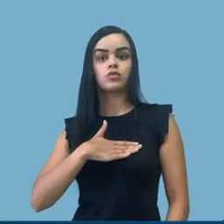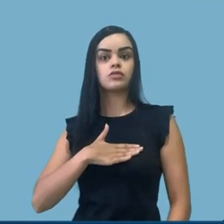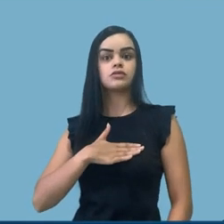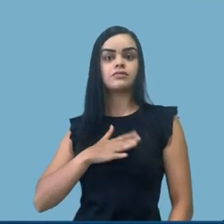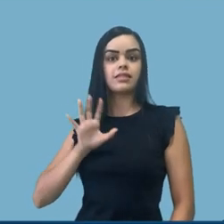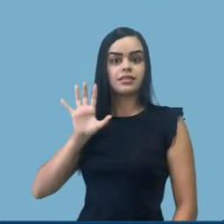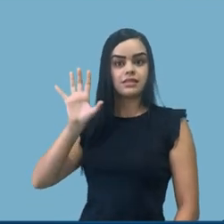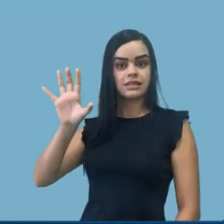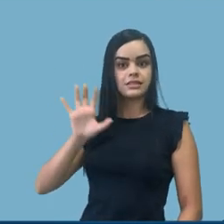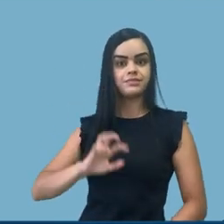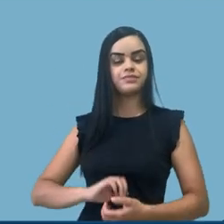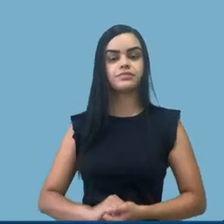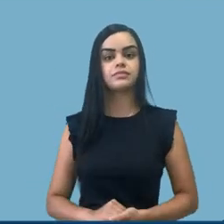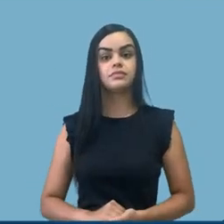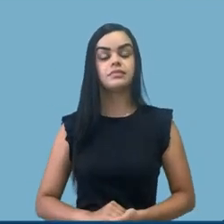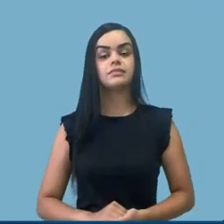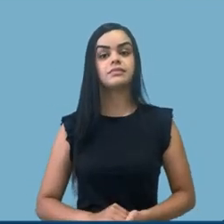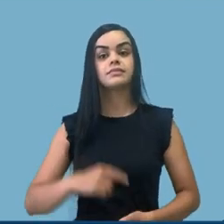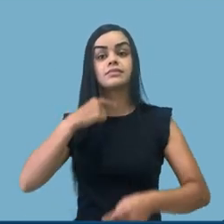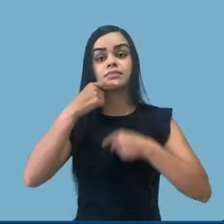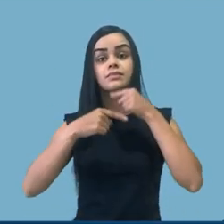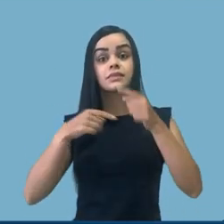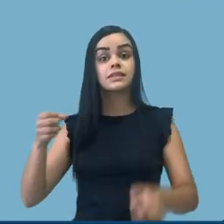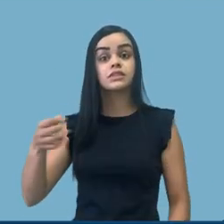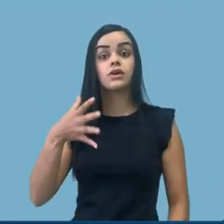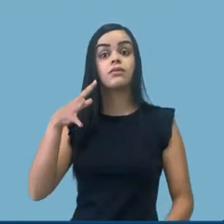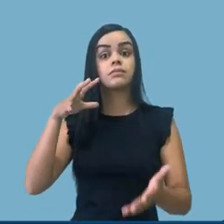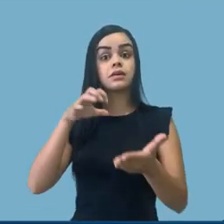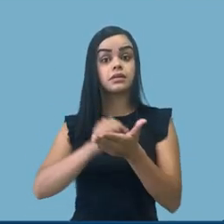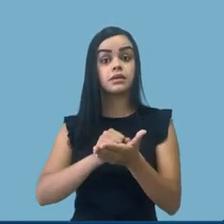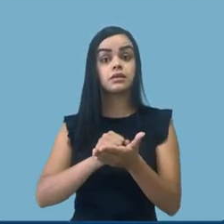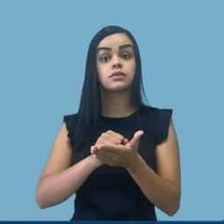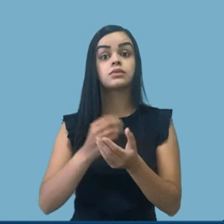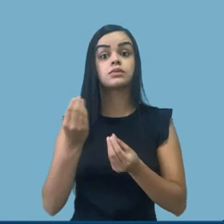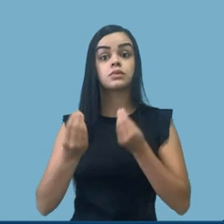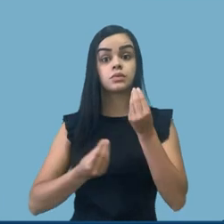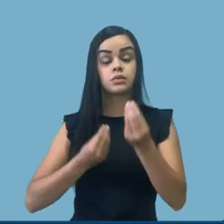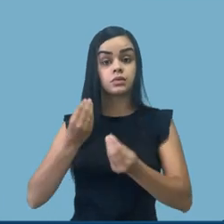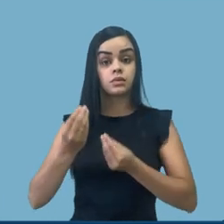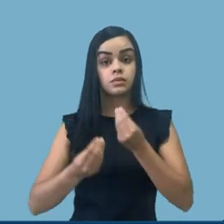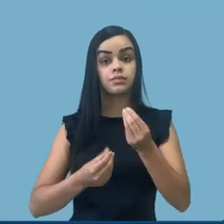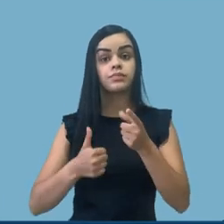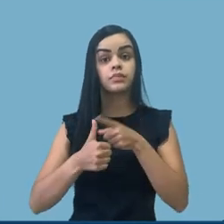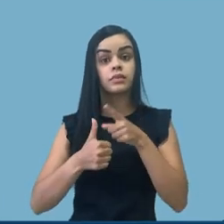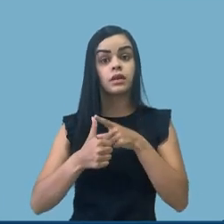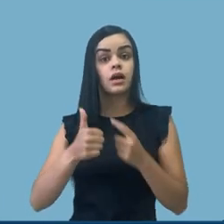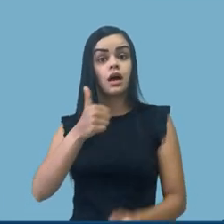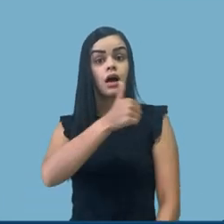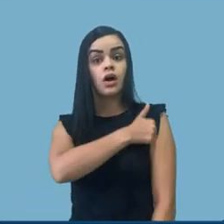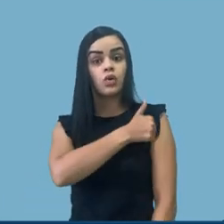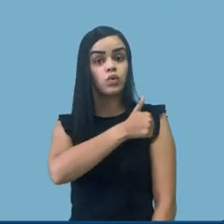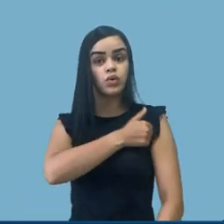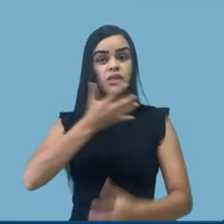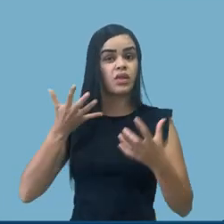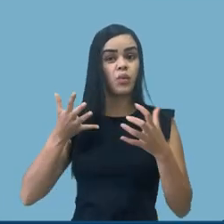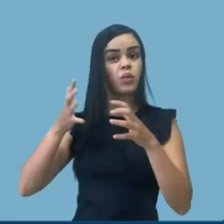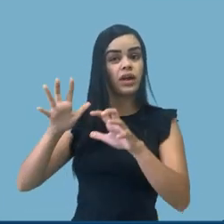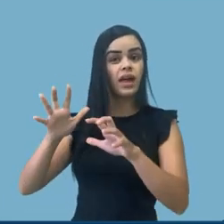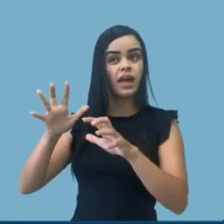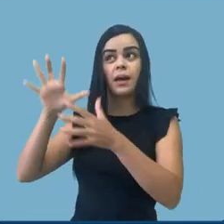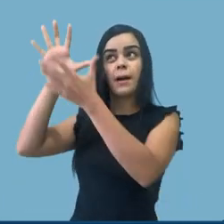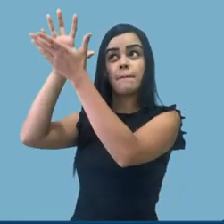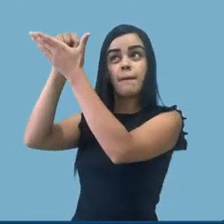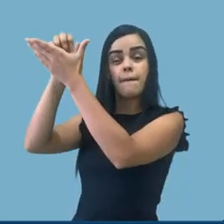Dúvidas em relação a essas novas matrículas. Uma primeira questão é se o aluno ou aluna não quiser solicitar novas